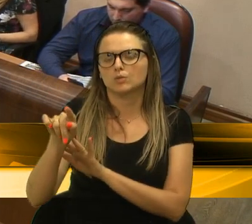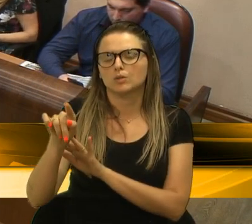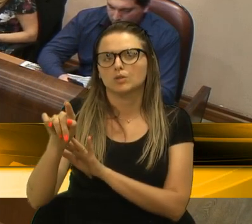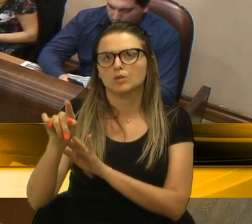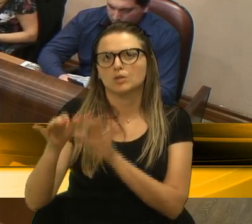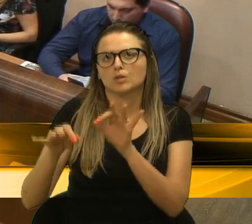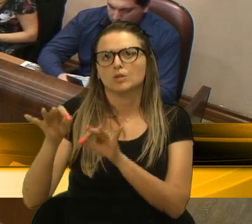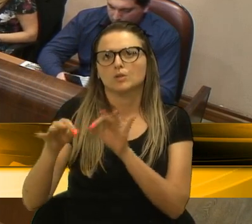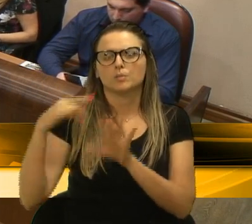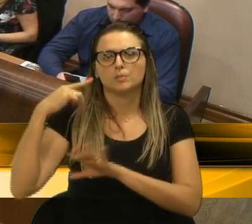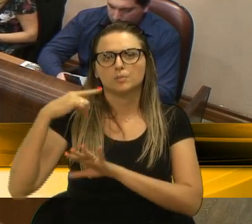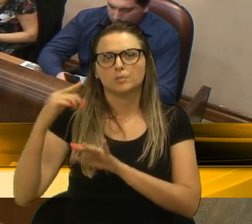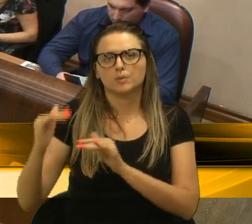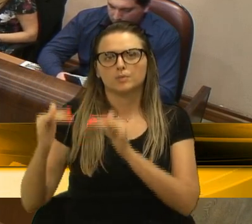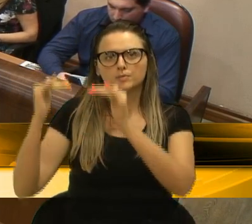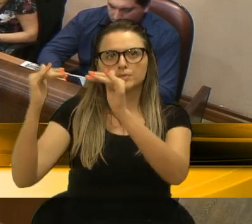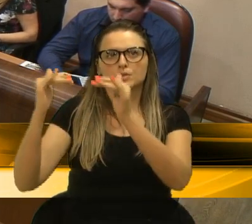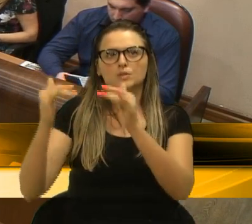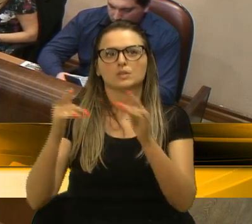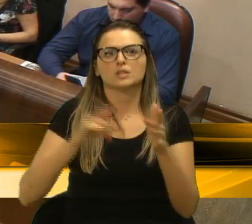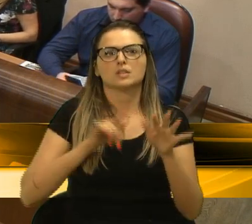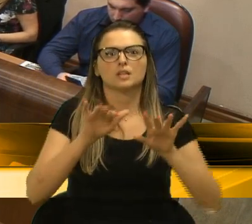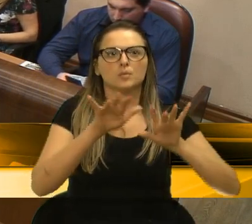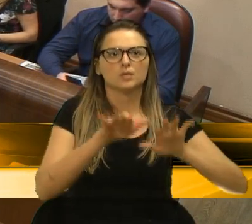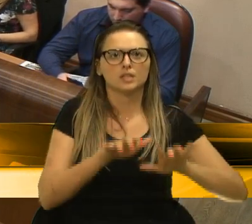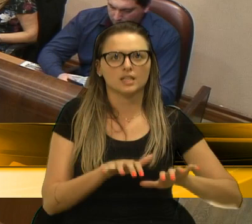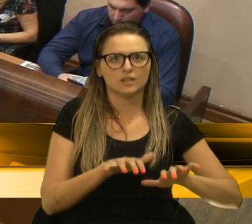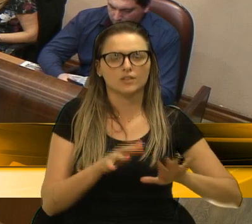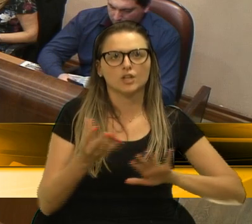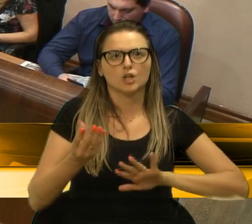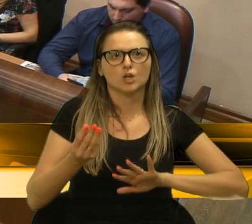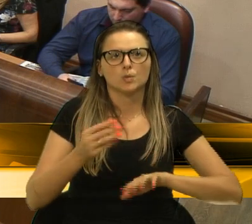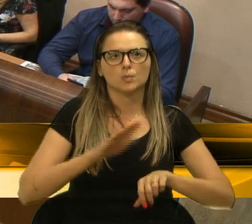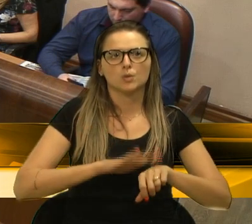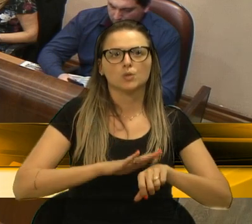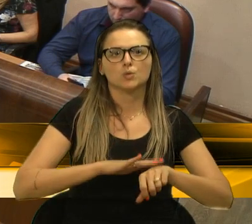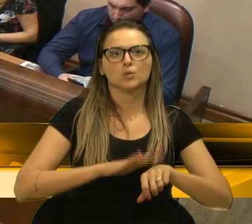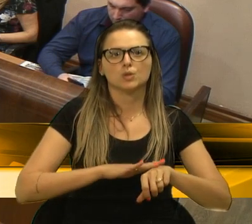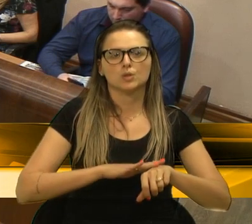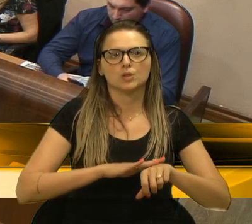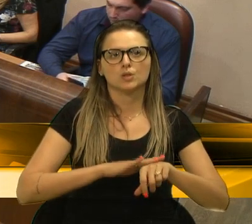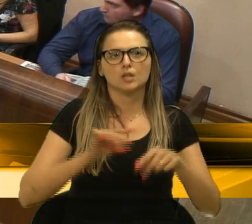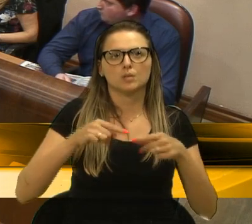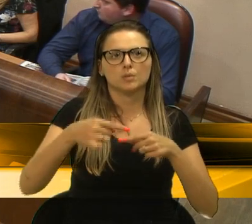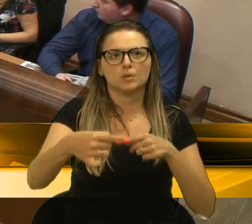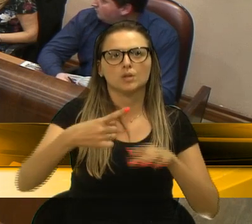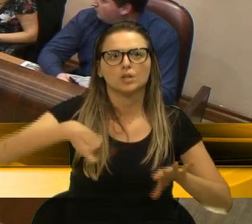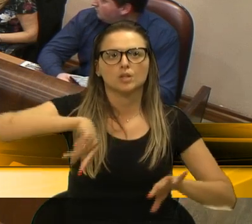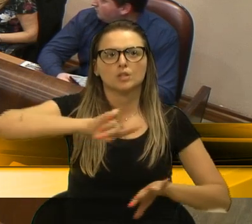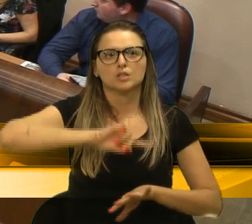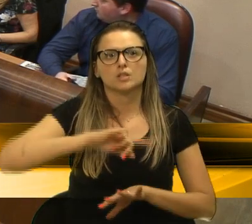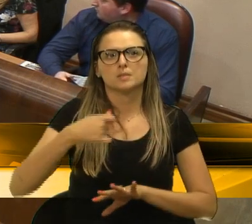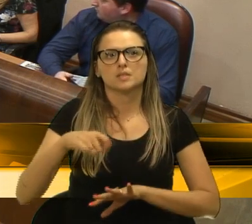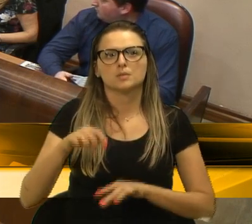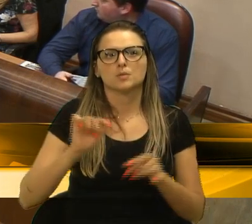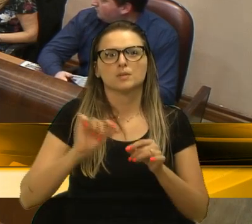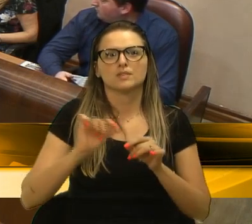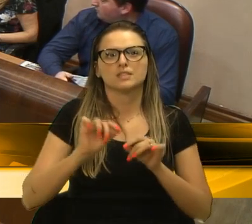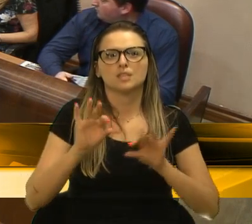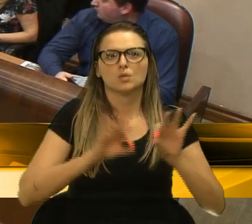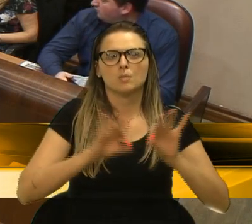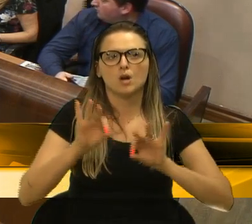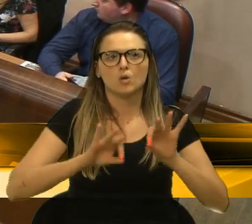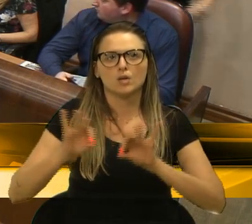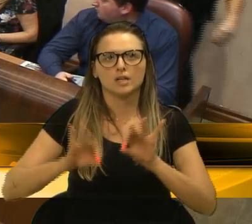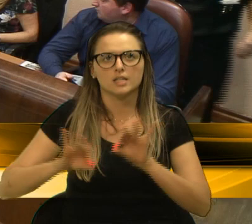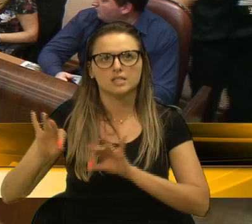nós estamos com a taquigrafia já há muito tempo tocando ficha, então nós precisaríamos fazer uma readequação,